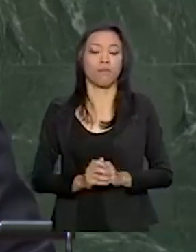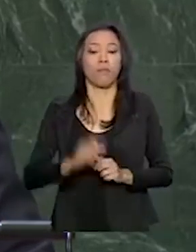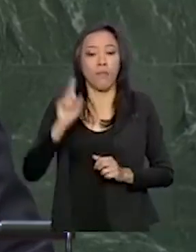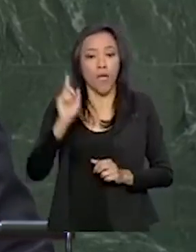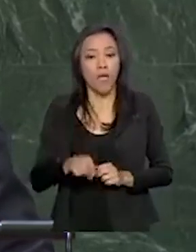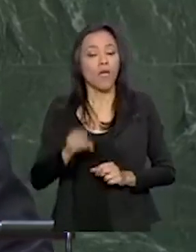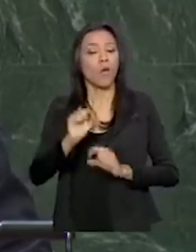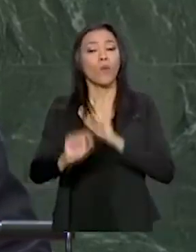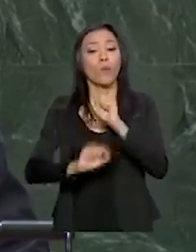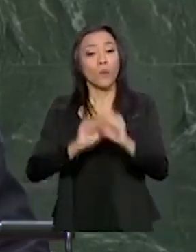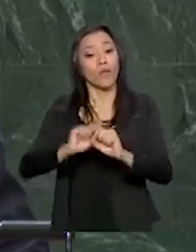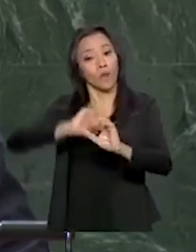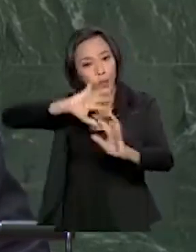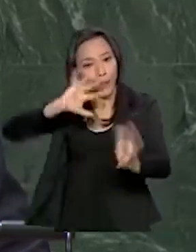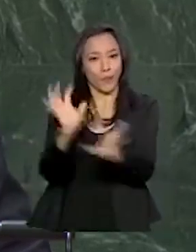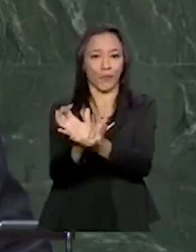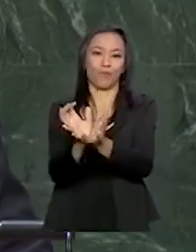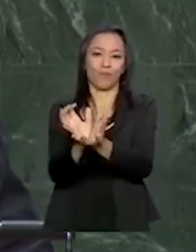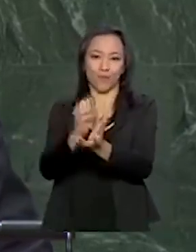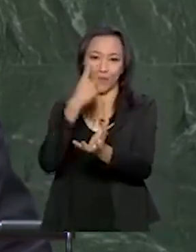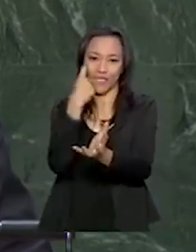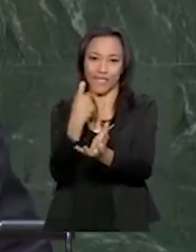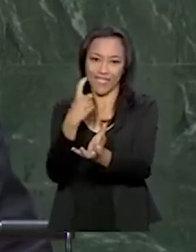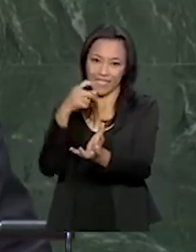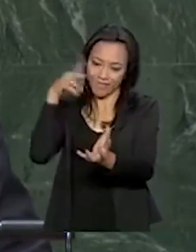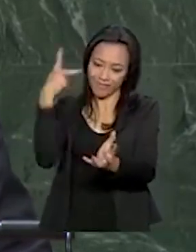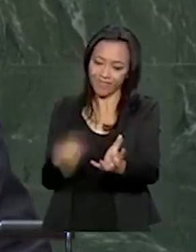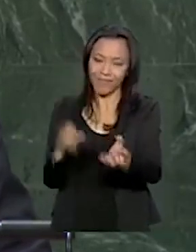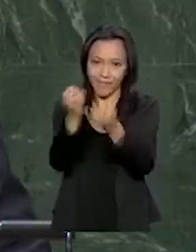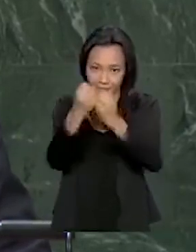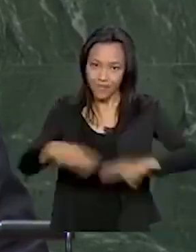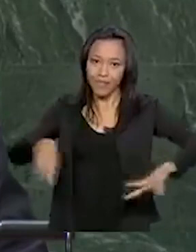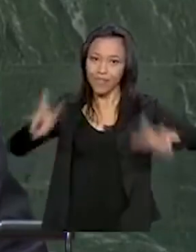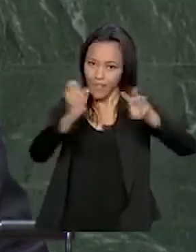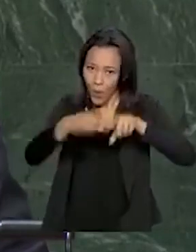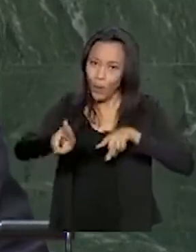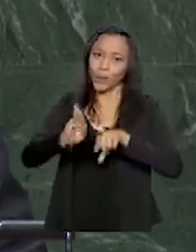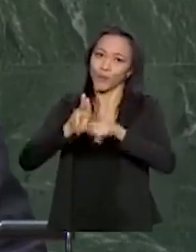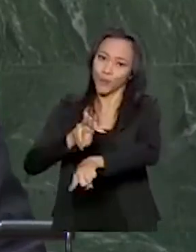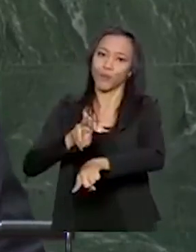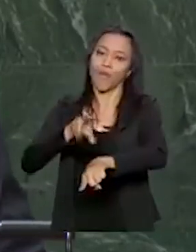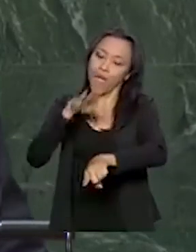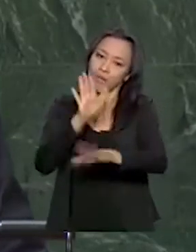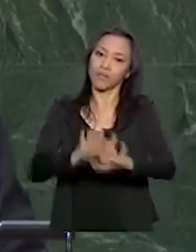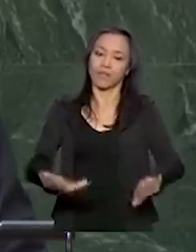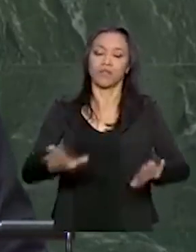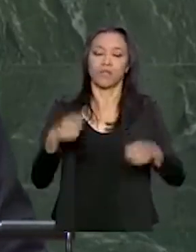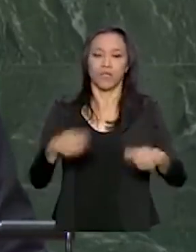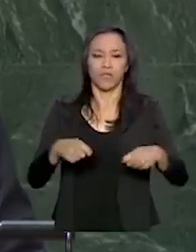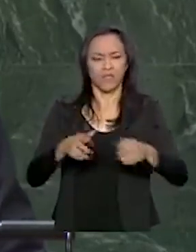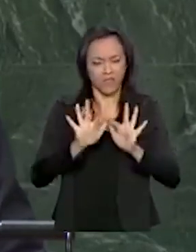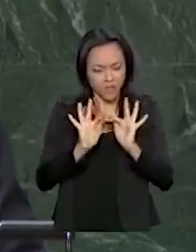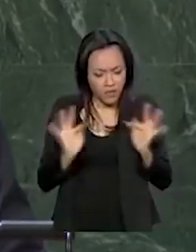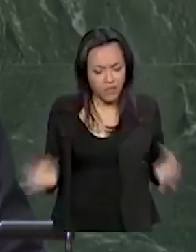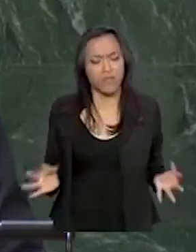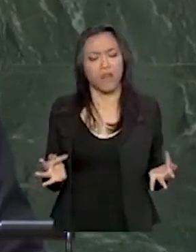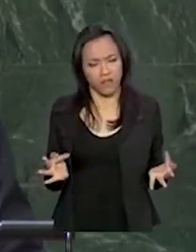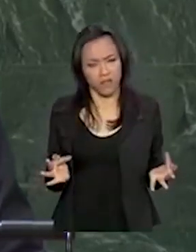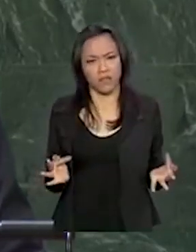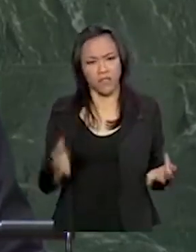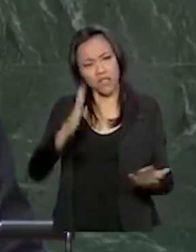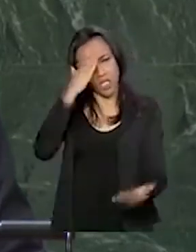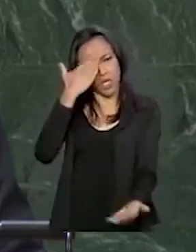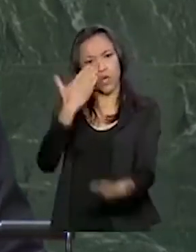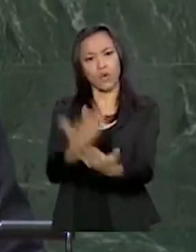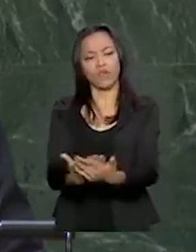organização das Nações Unidas. Assim deve permanecer. Com humildade e confiante